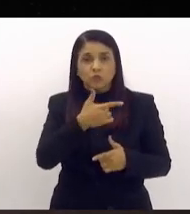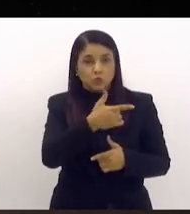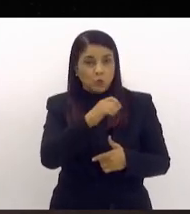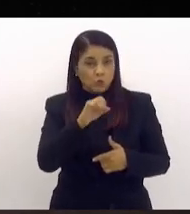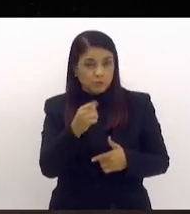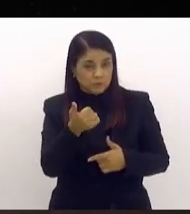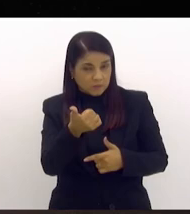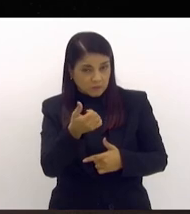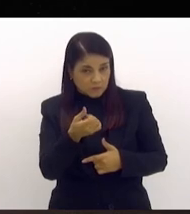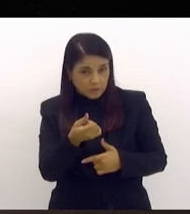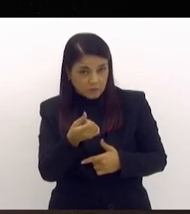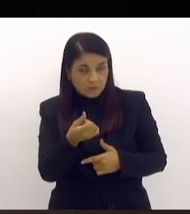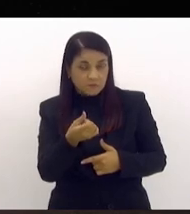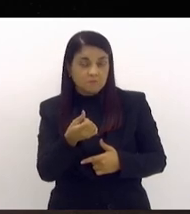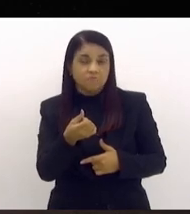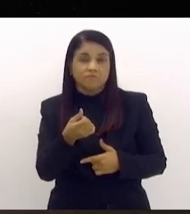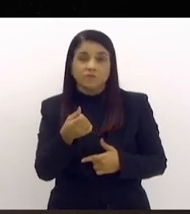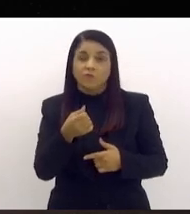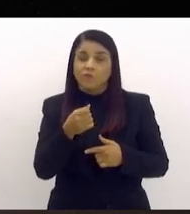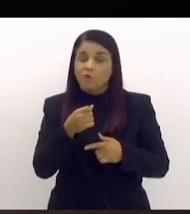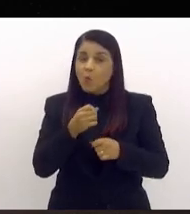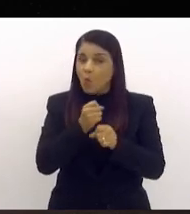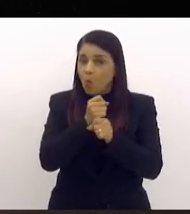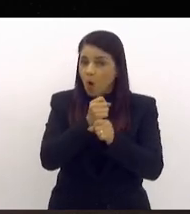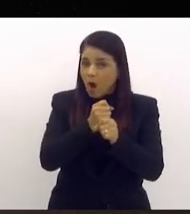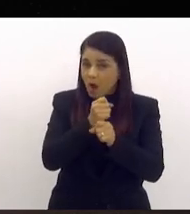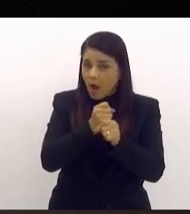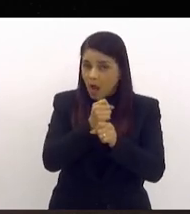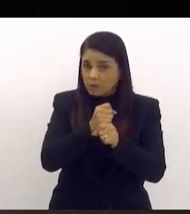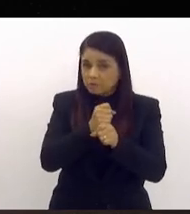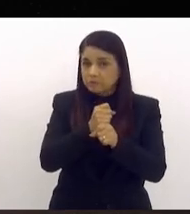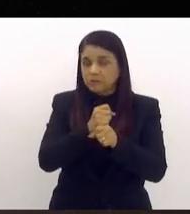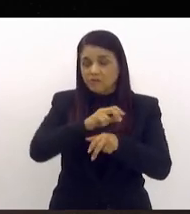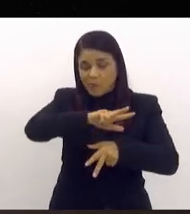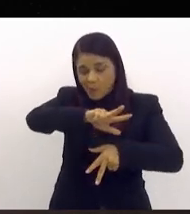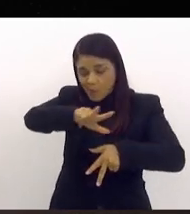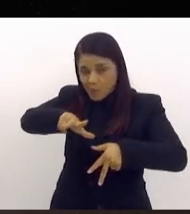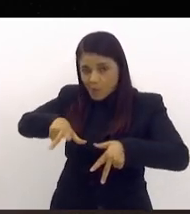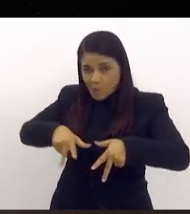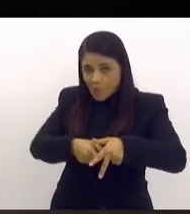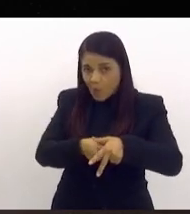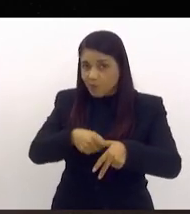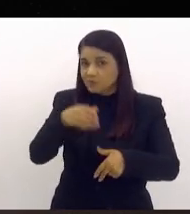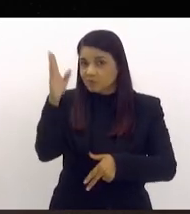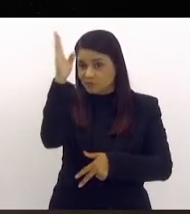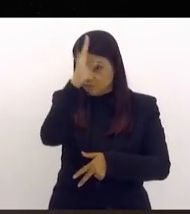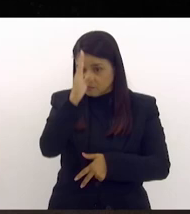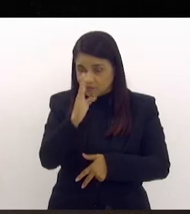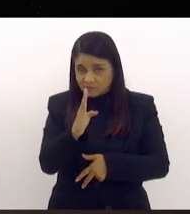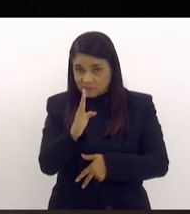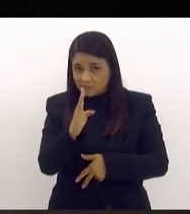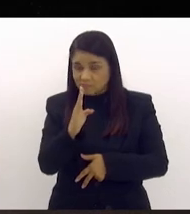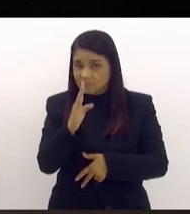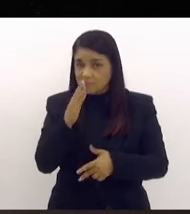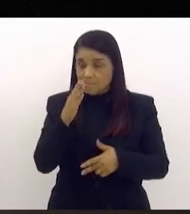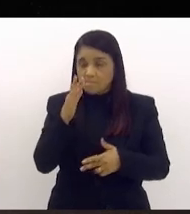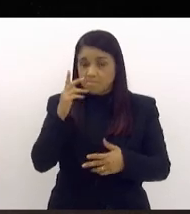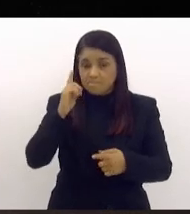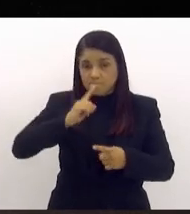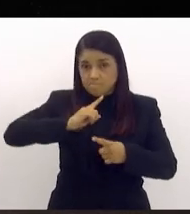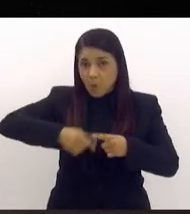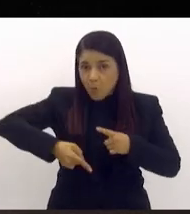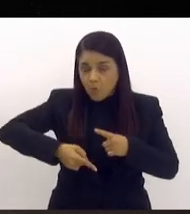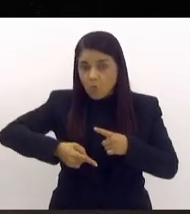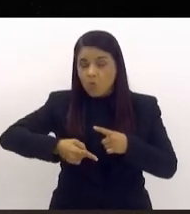foi um ano atípico em função do golpe que aconteceu no Brasil, que interrompeu esse círculo